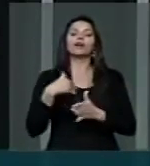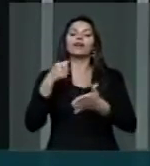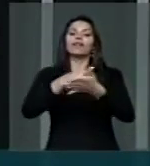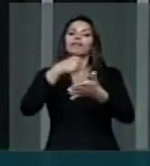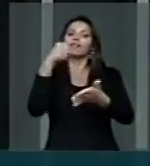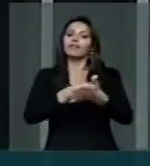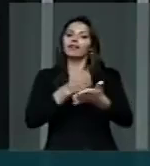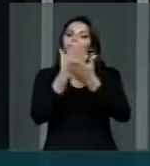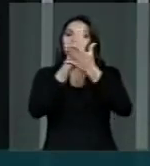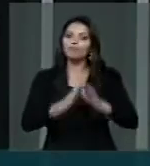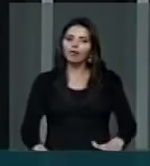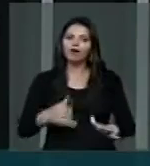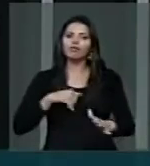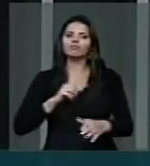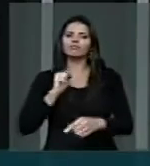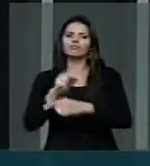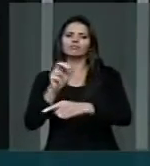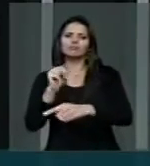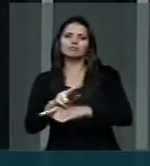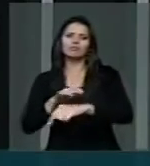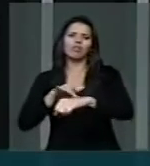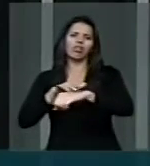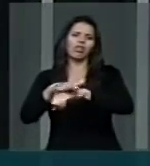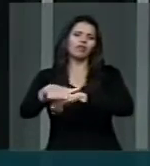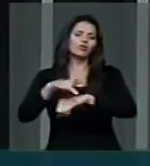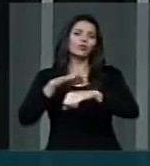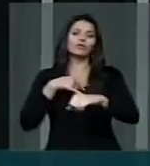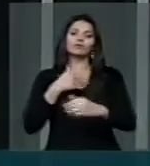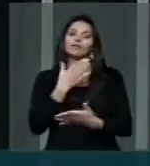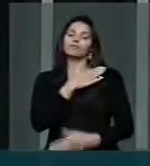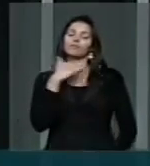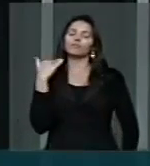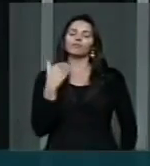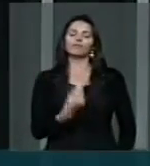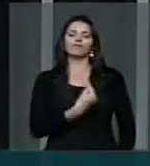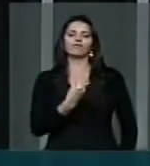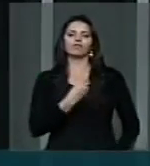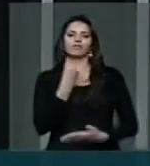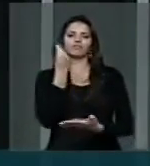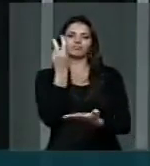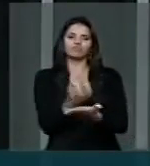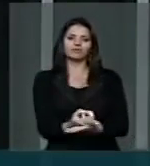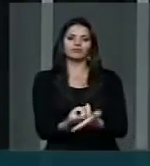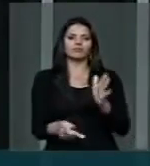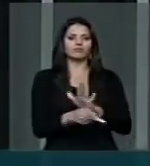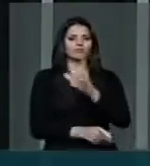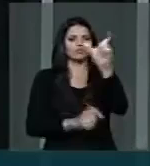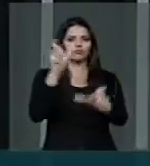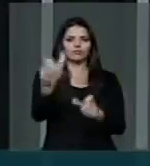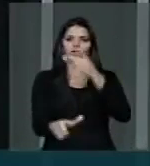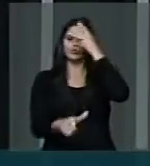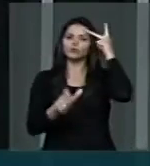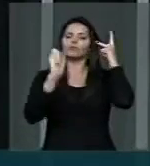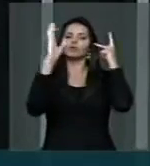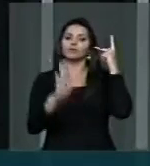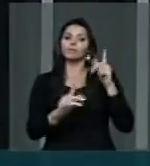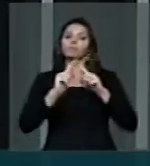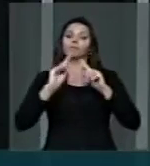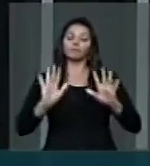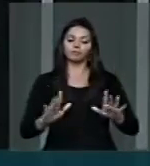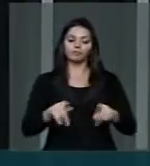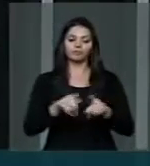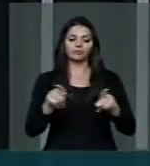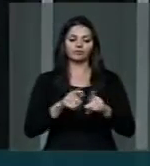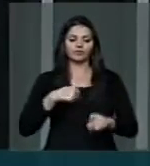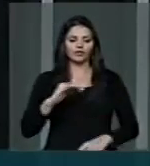epidemia que está ceifando a vida de milhares e milhares de brasileiros, principalmente na nossa juventude. Mas eu gostaria, senhor presidente,